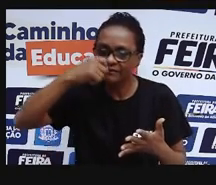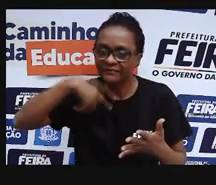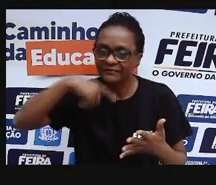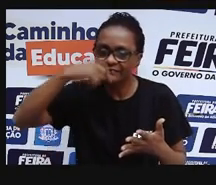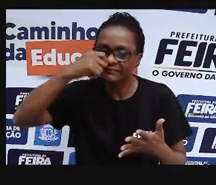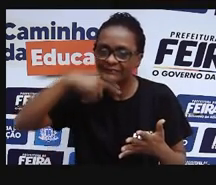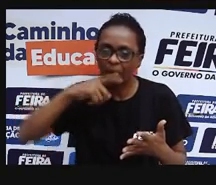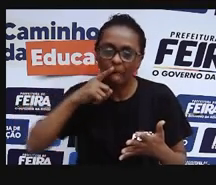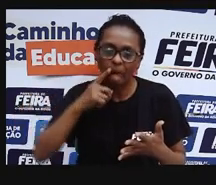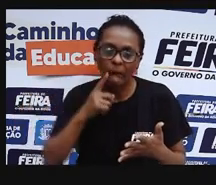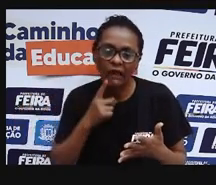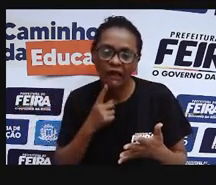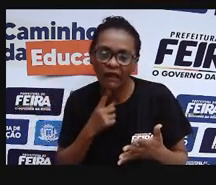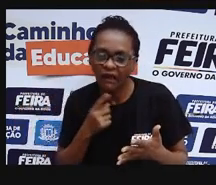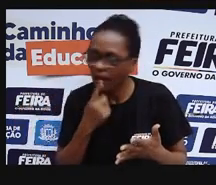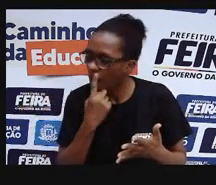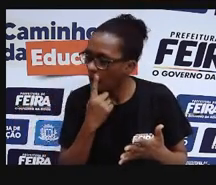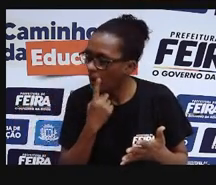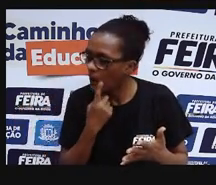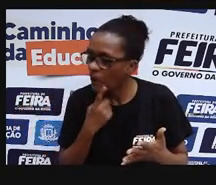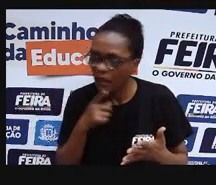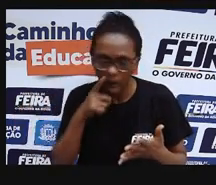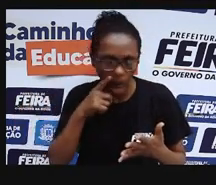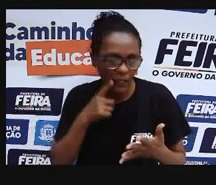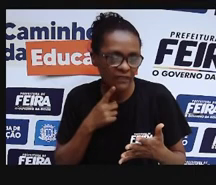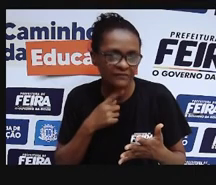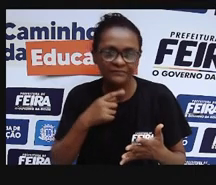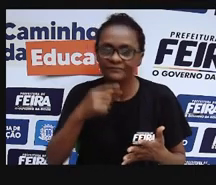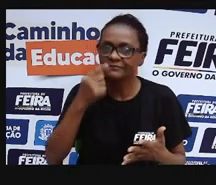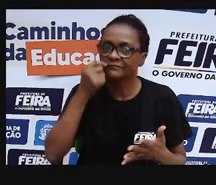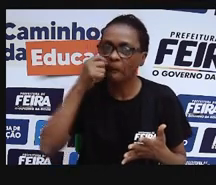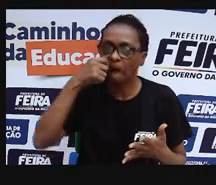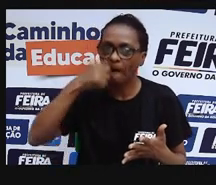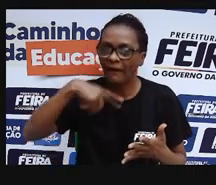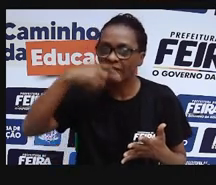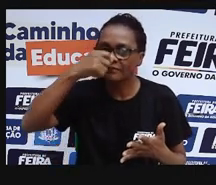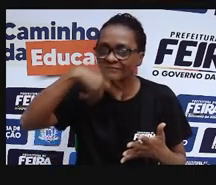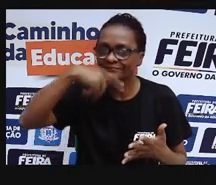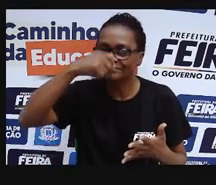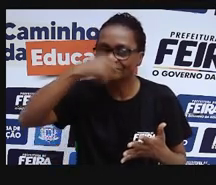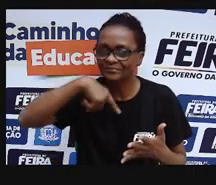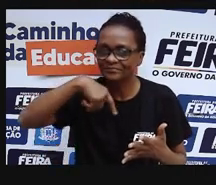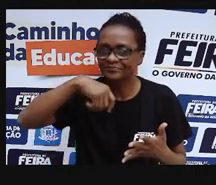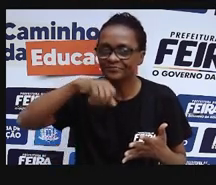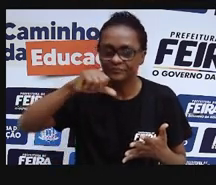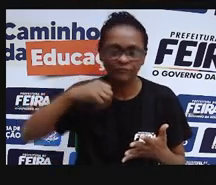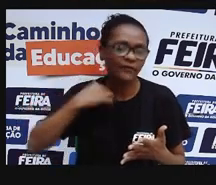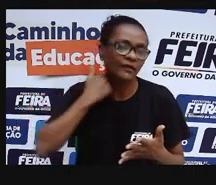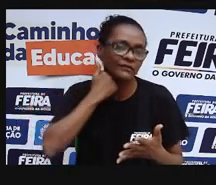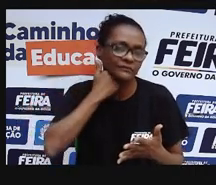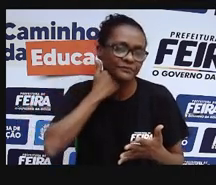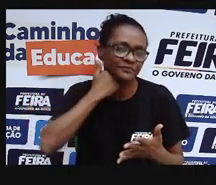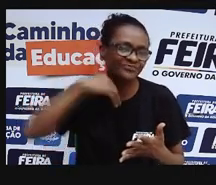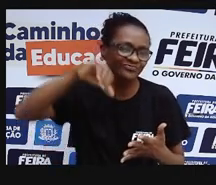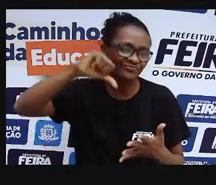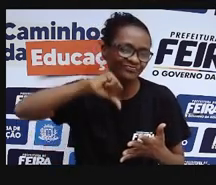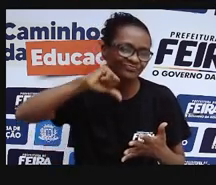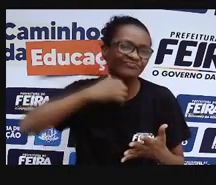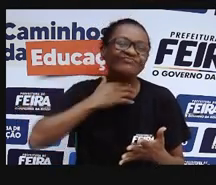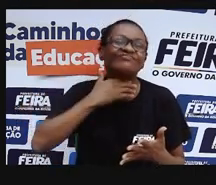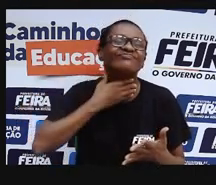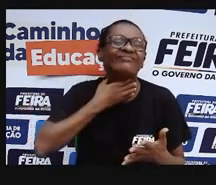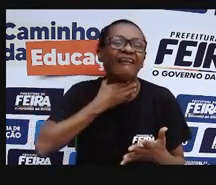fosse, estivesse escorrendo uma água pelo nosso nariz, a gente fica sem conseguir respirar direito. Garganta inflamada ou